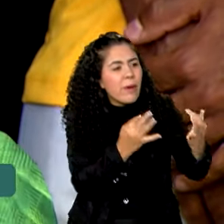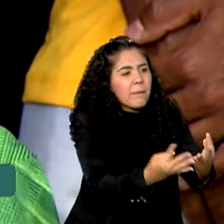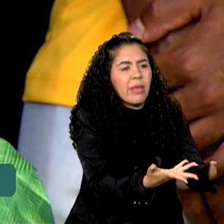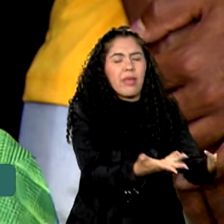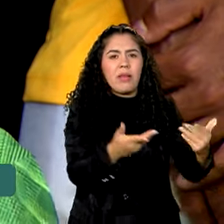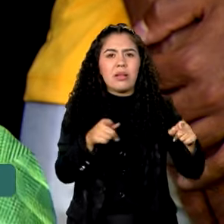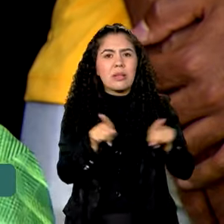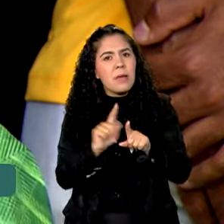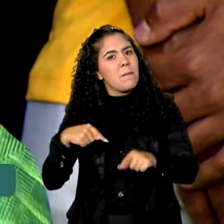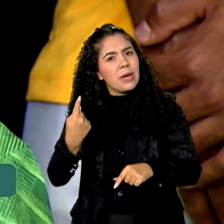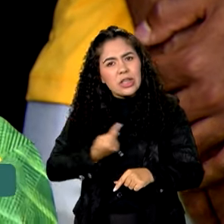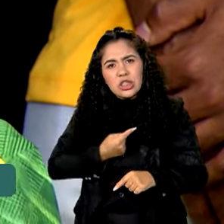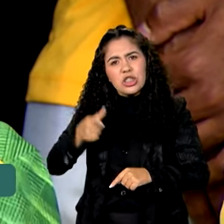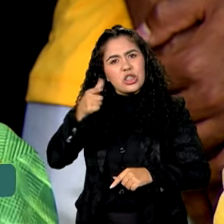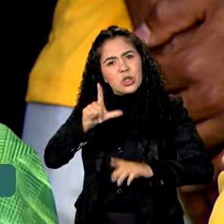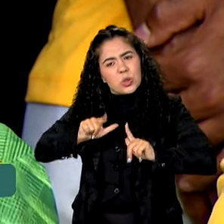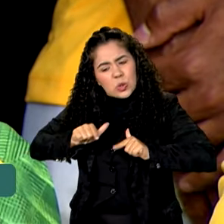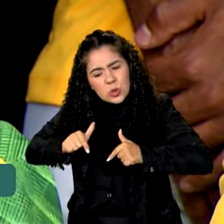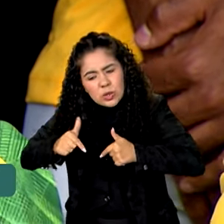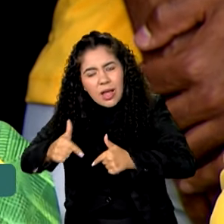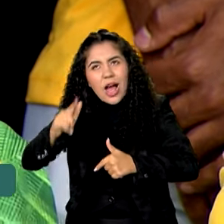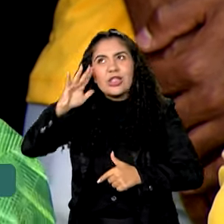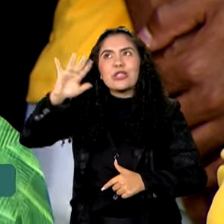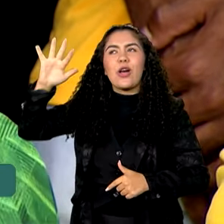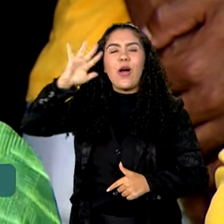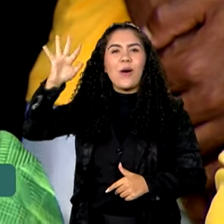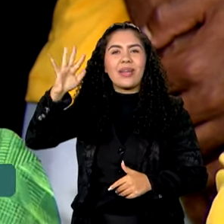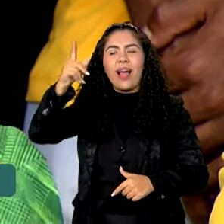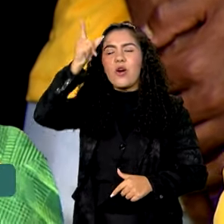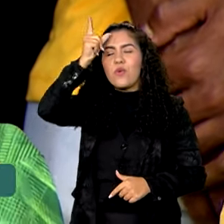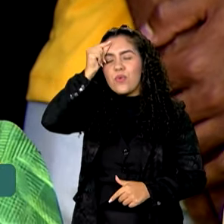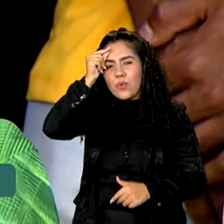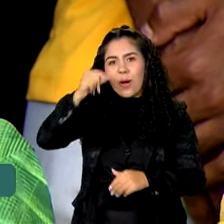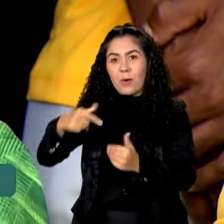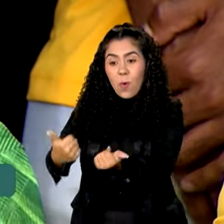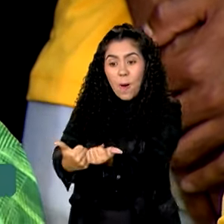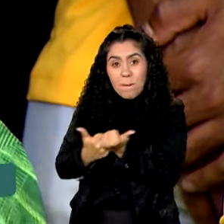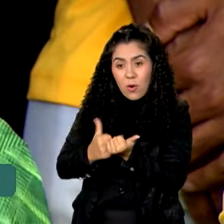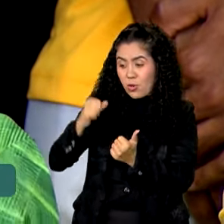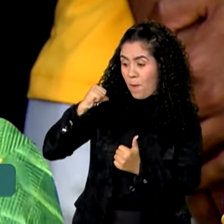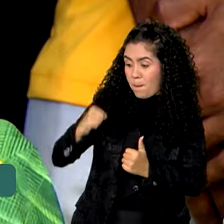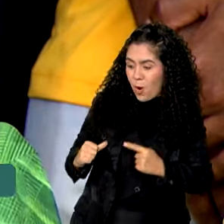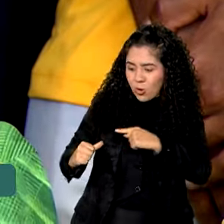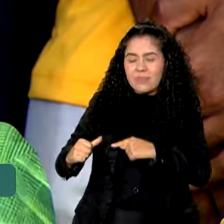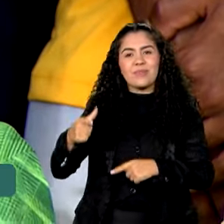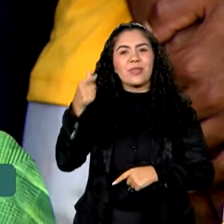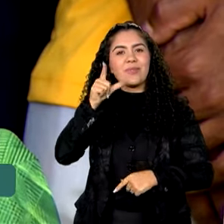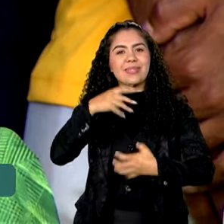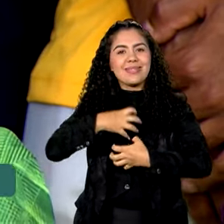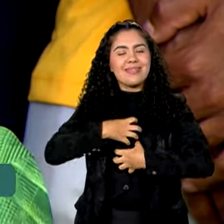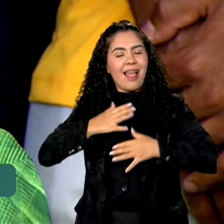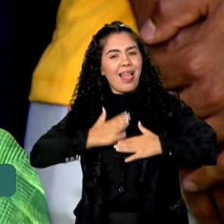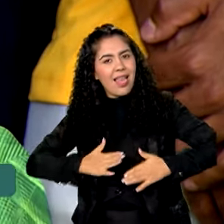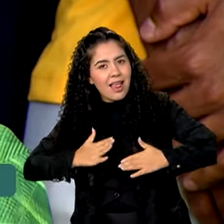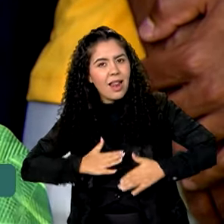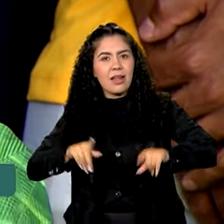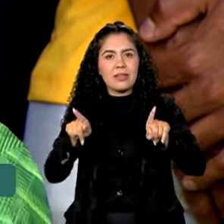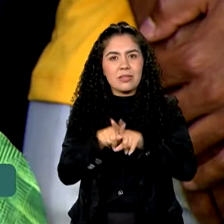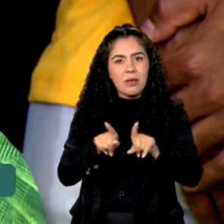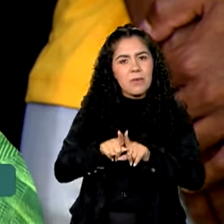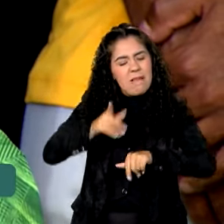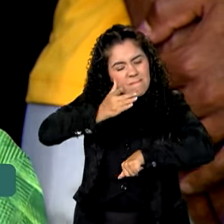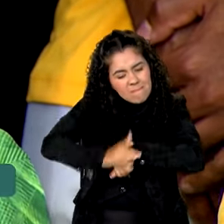correr atrás do nosso sonho. E graças a esse apoio que é primordial para a gente ter a total tranquilidade de trabalhar e de